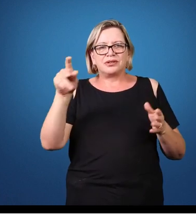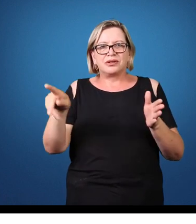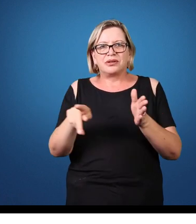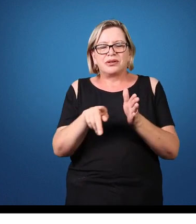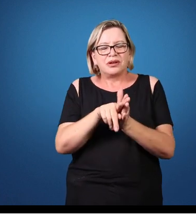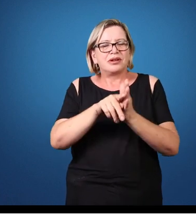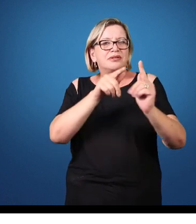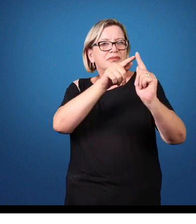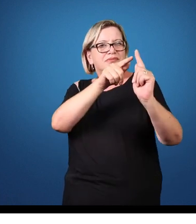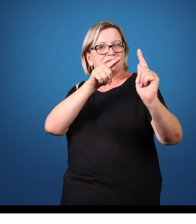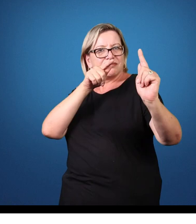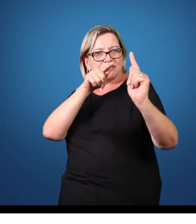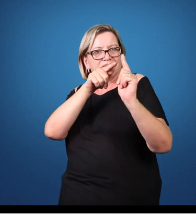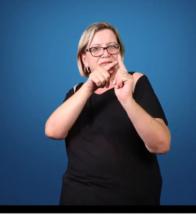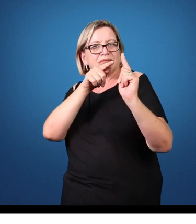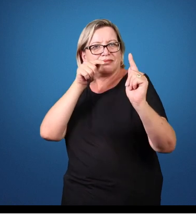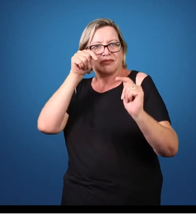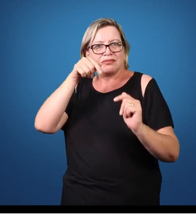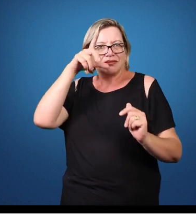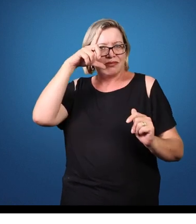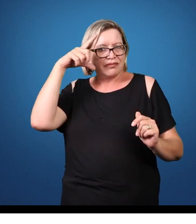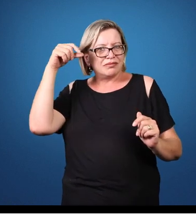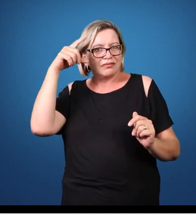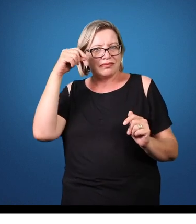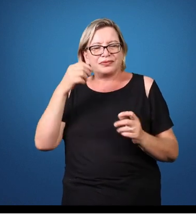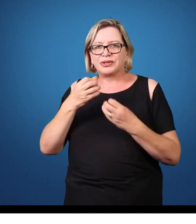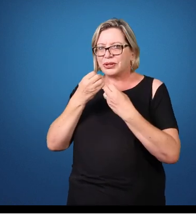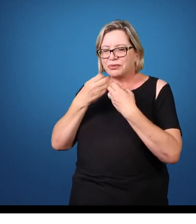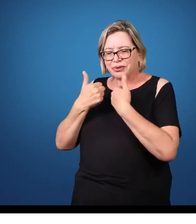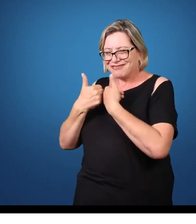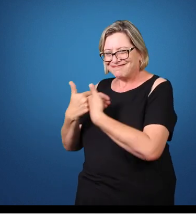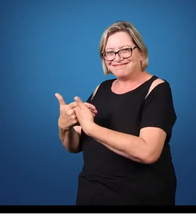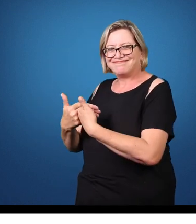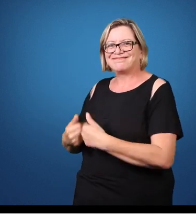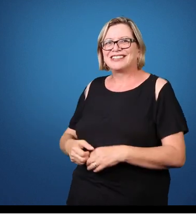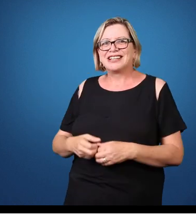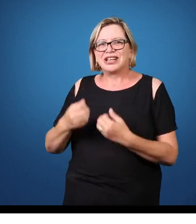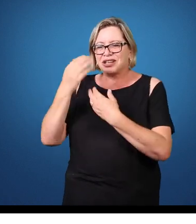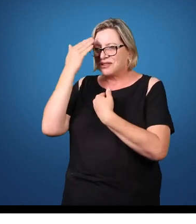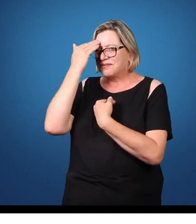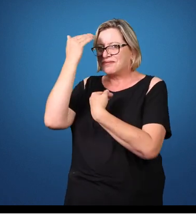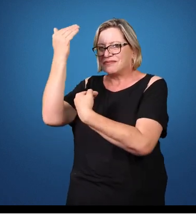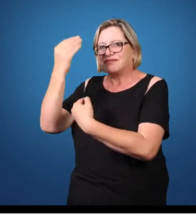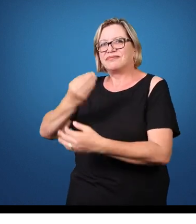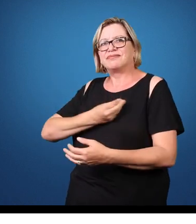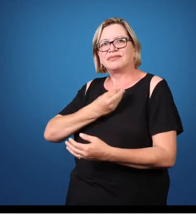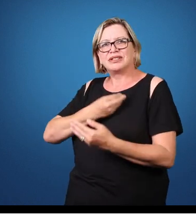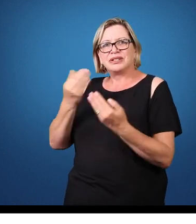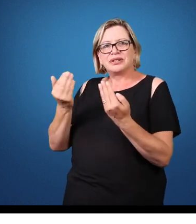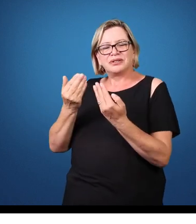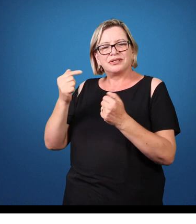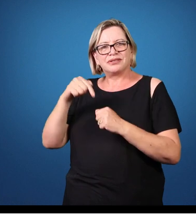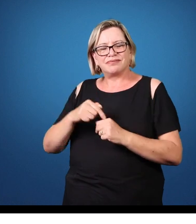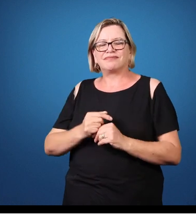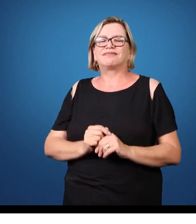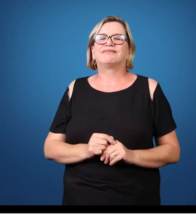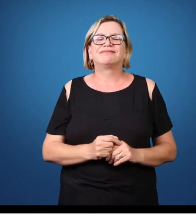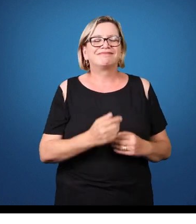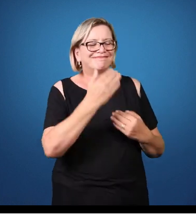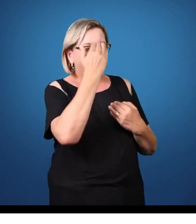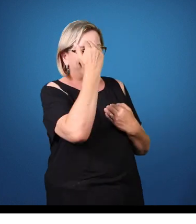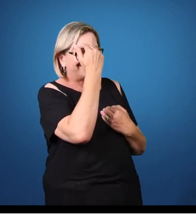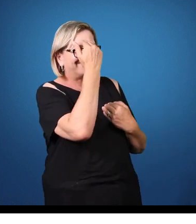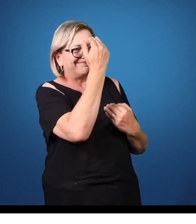bem, Eduardo? Tudo bom, Márcio? Que bom, obrigado pela presença, obrigado pela disponibilidade. Eu que agradeço. Profissionalmente, conto para a nossa audiência,